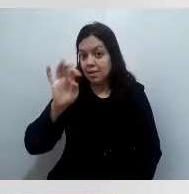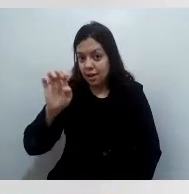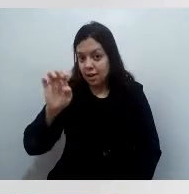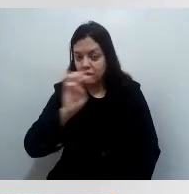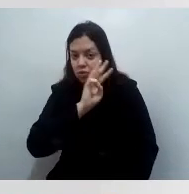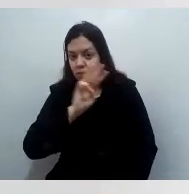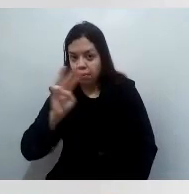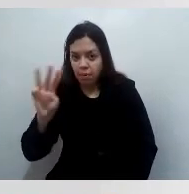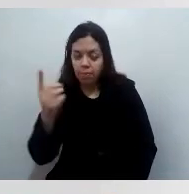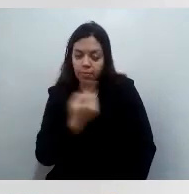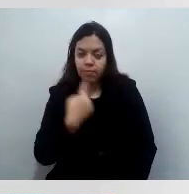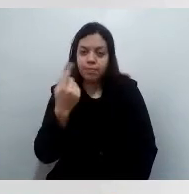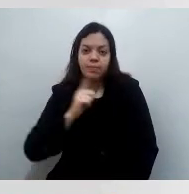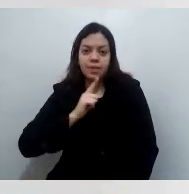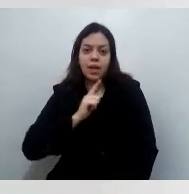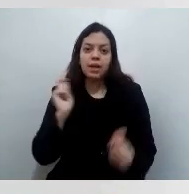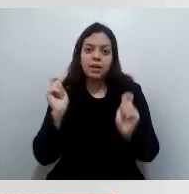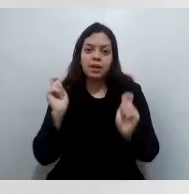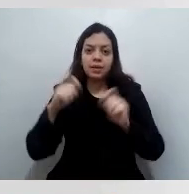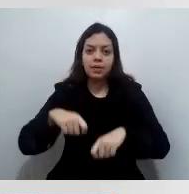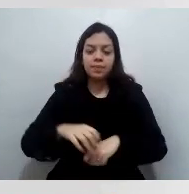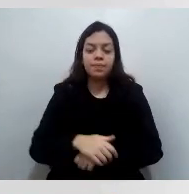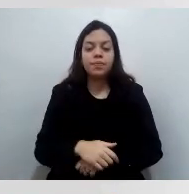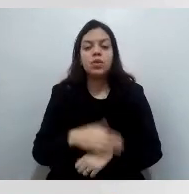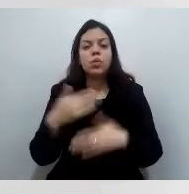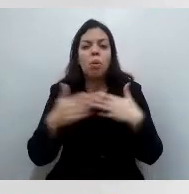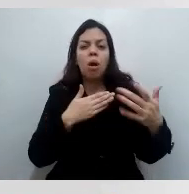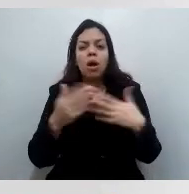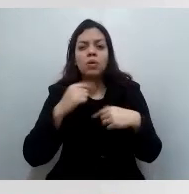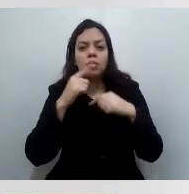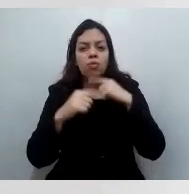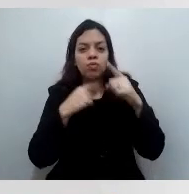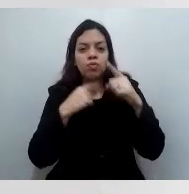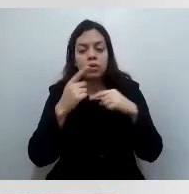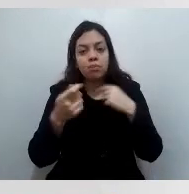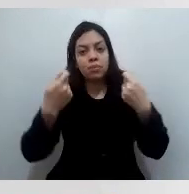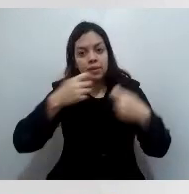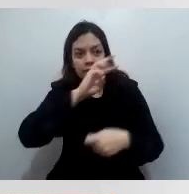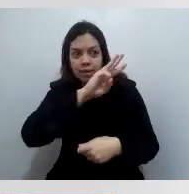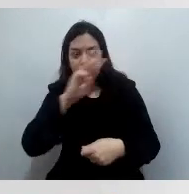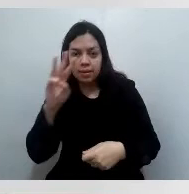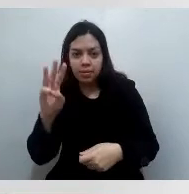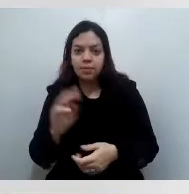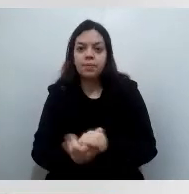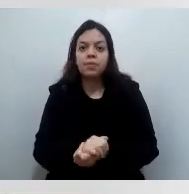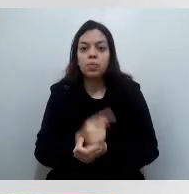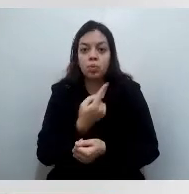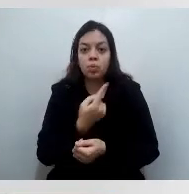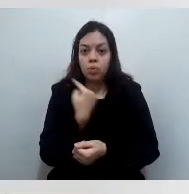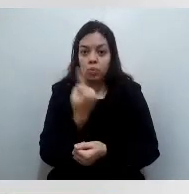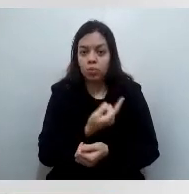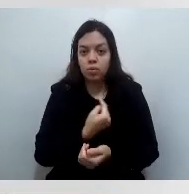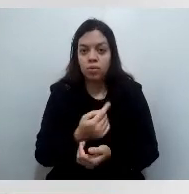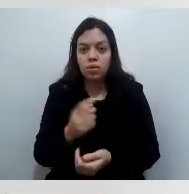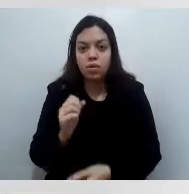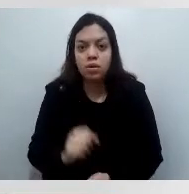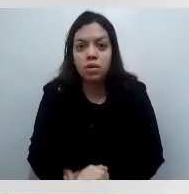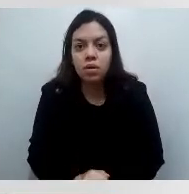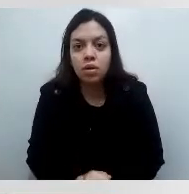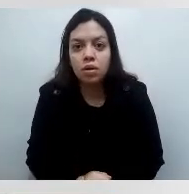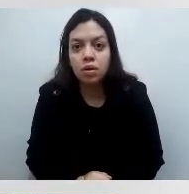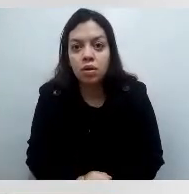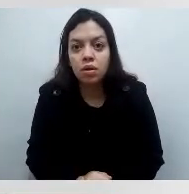Certo? Então, qualquer dúvida, recorrer ao site. Nós adotamos duas grandes estratégias para facilitar a vida